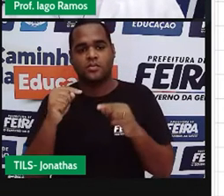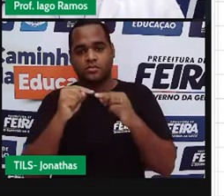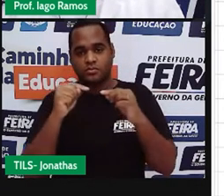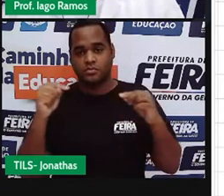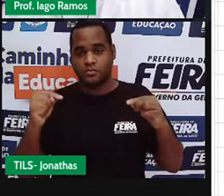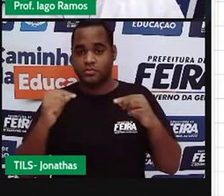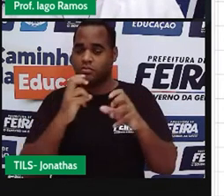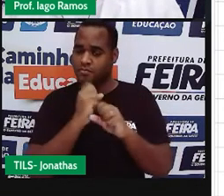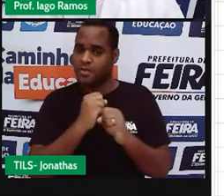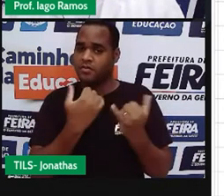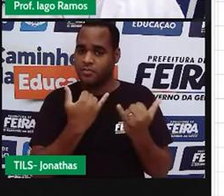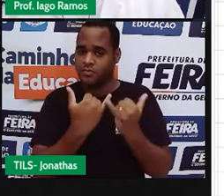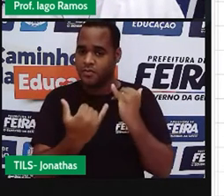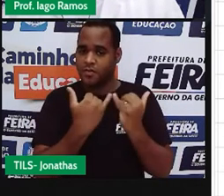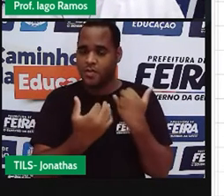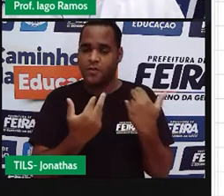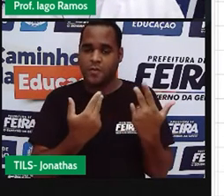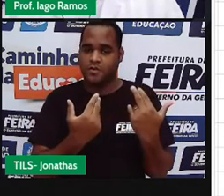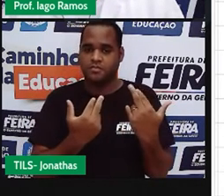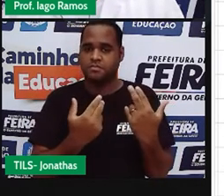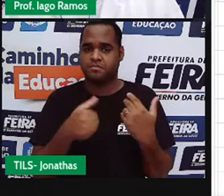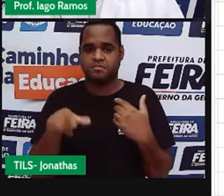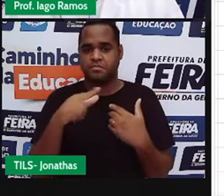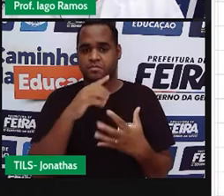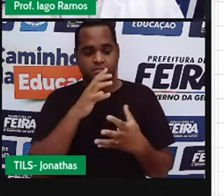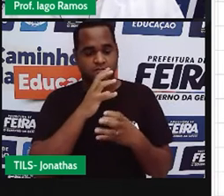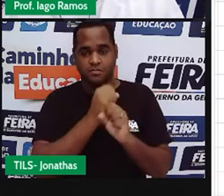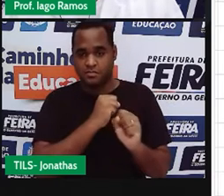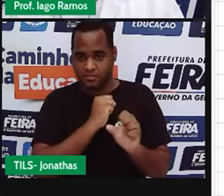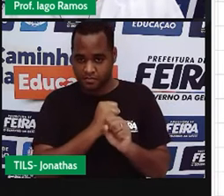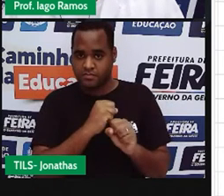coisa. Tá? Então, vamos medir.